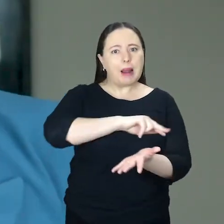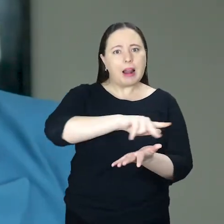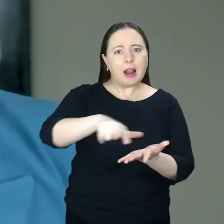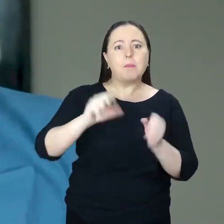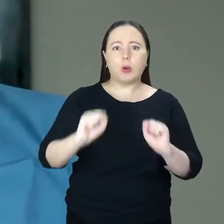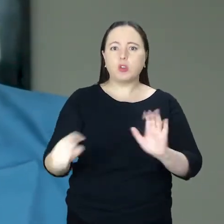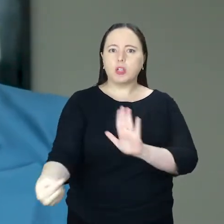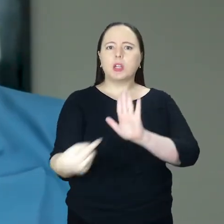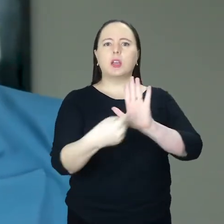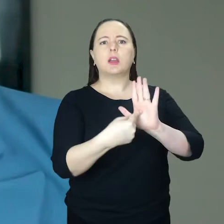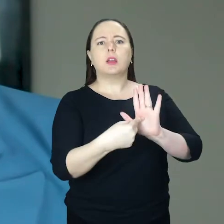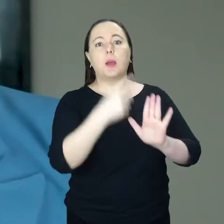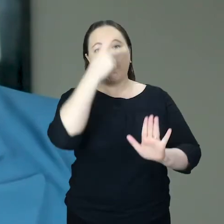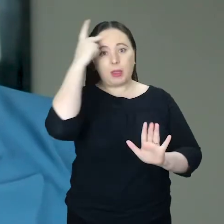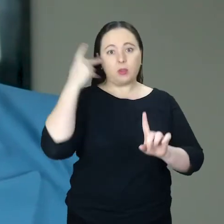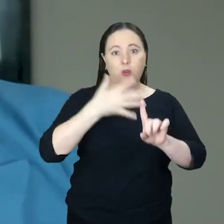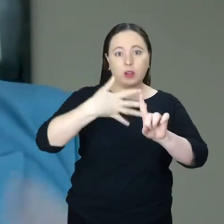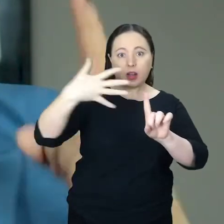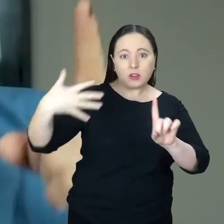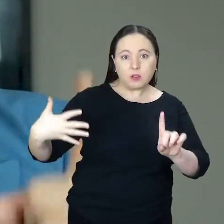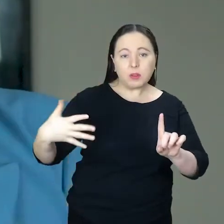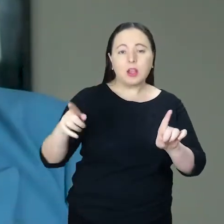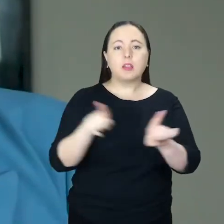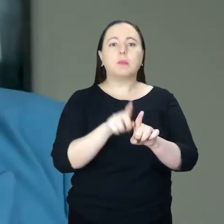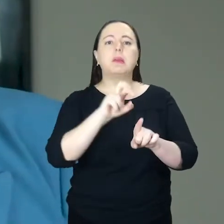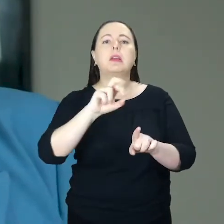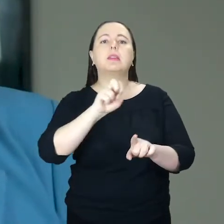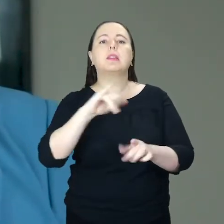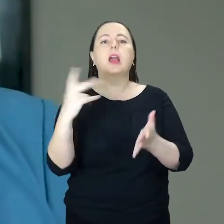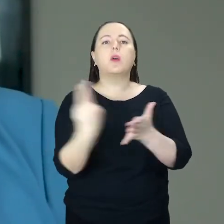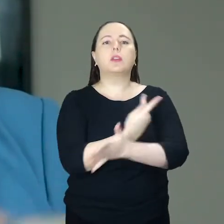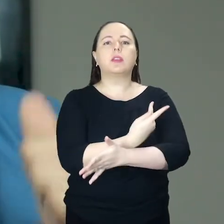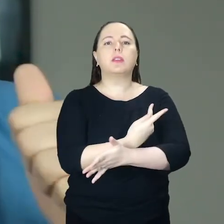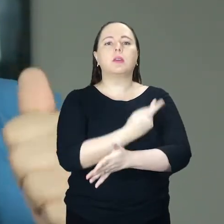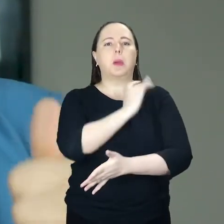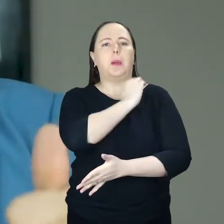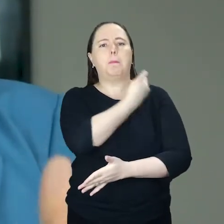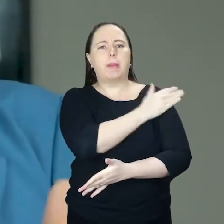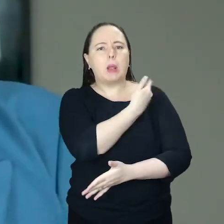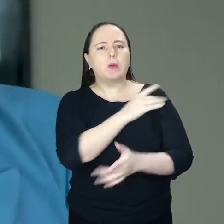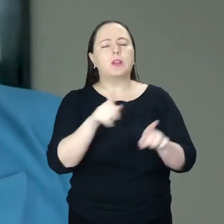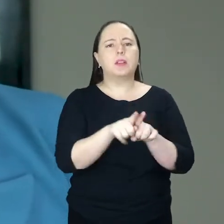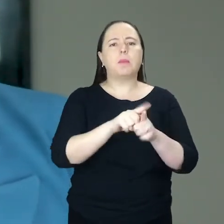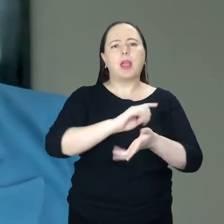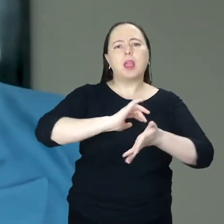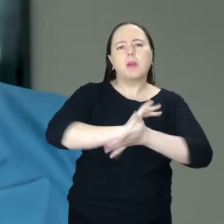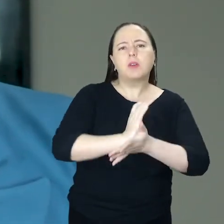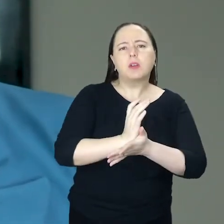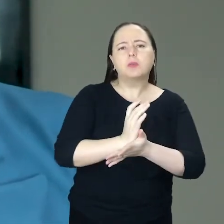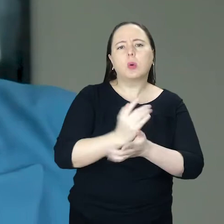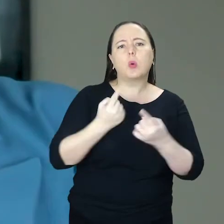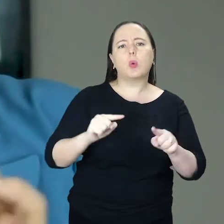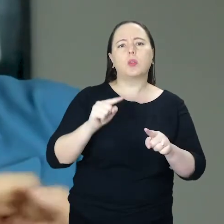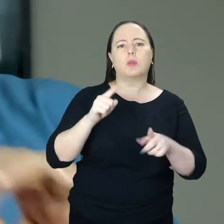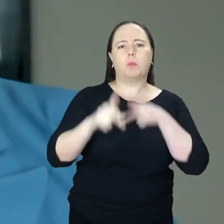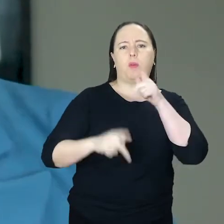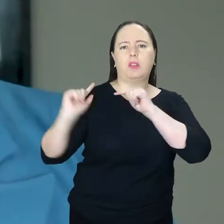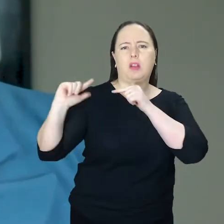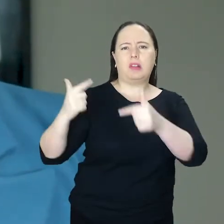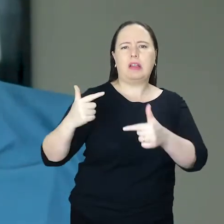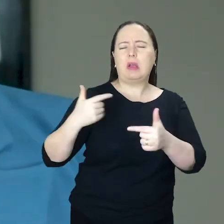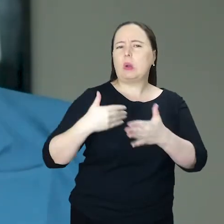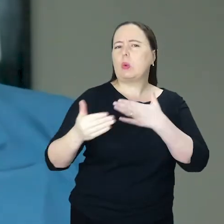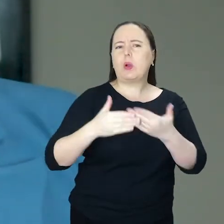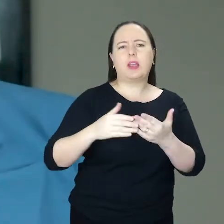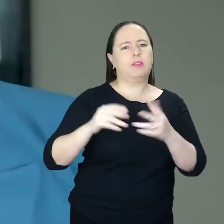deficiência, uma pessoa LGBT, casos de racismo, violência contra povos tradicionais ou qualquer